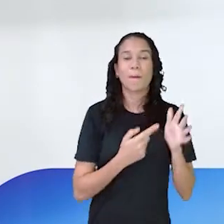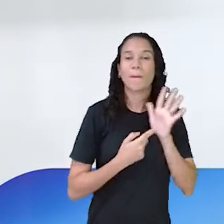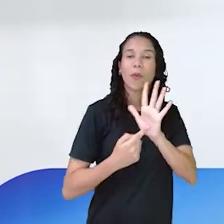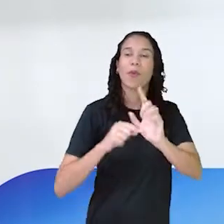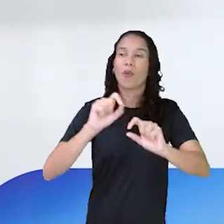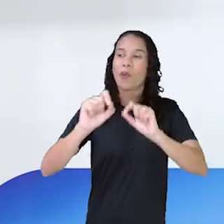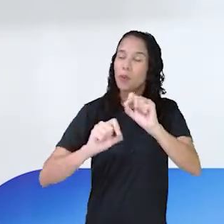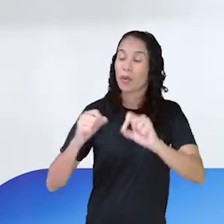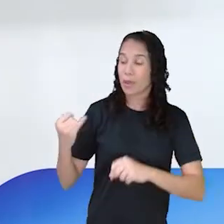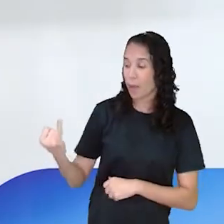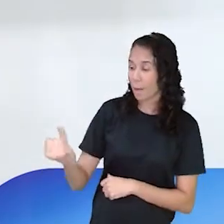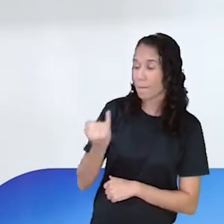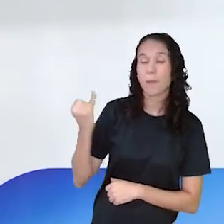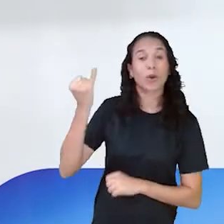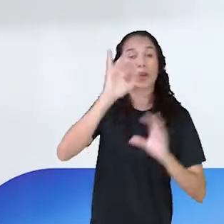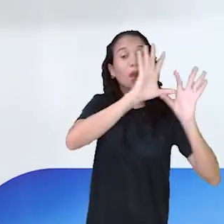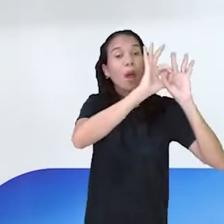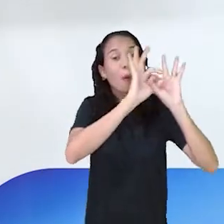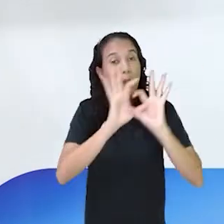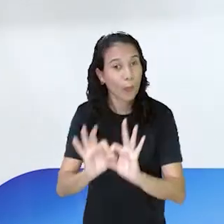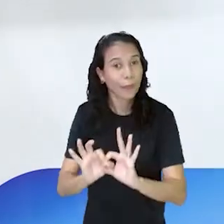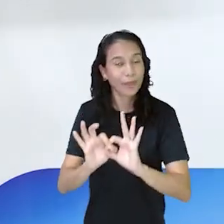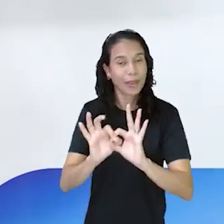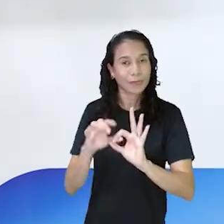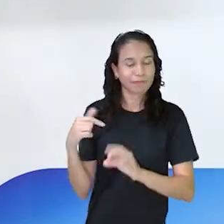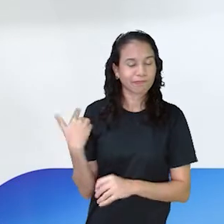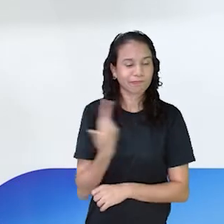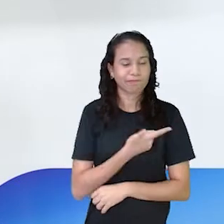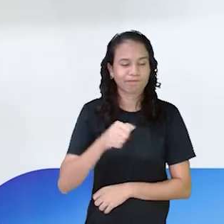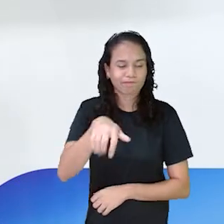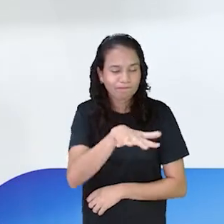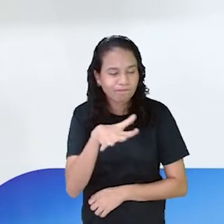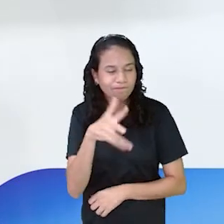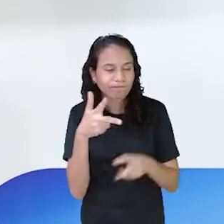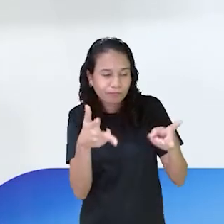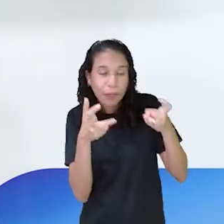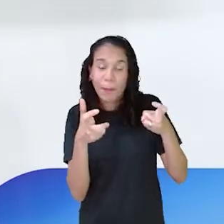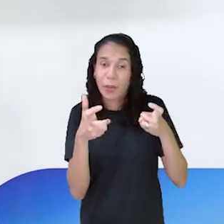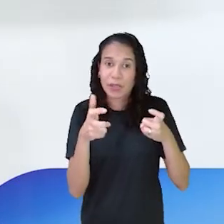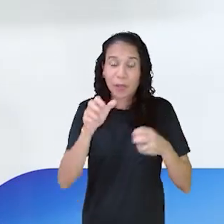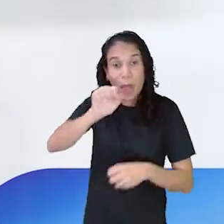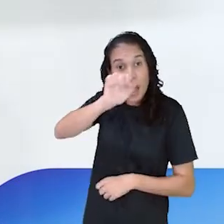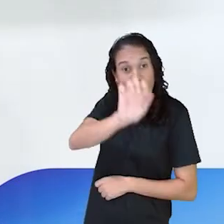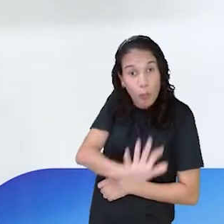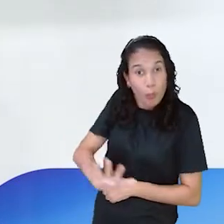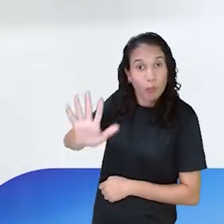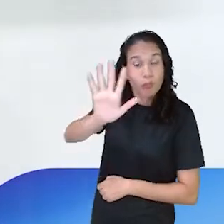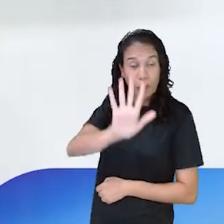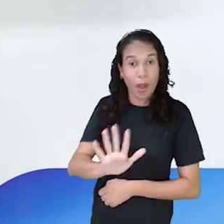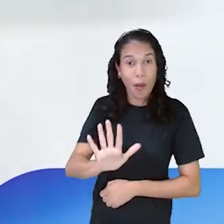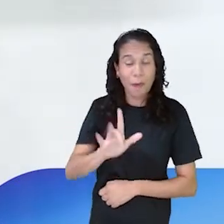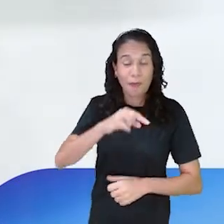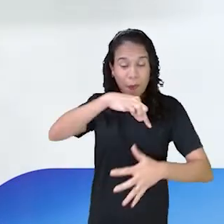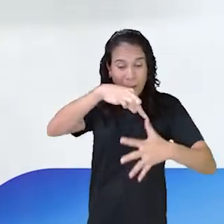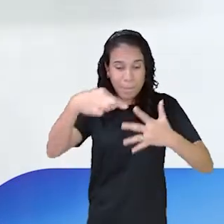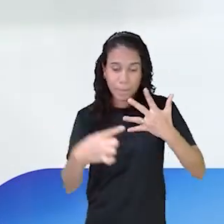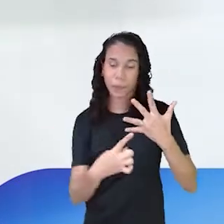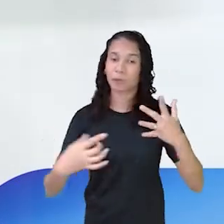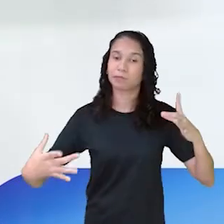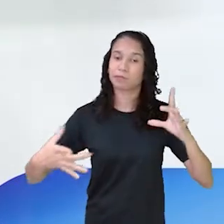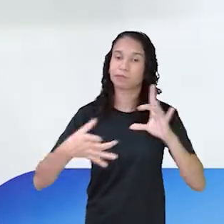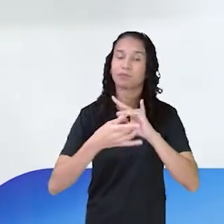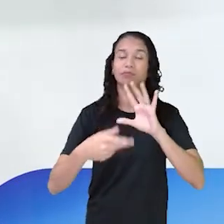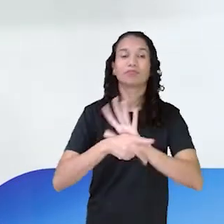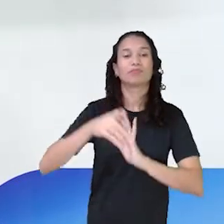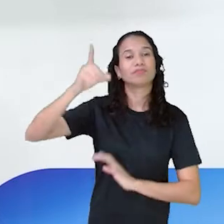tona a importância do contexto, né? Da gente considerar o contexto, os cenários, aspectos que fazem parte